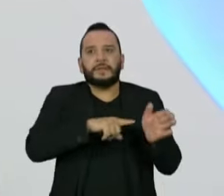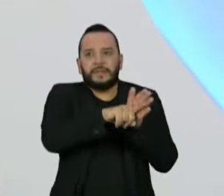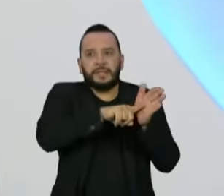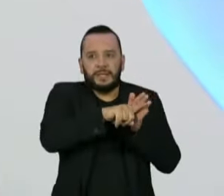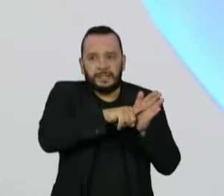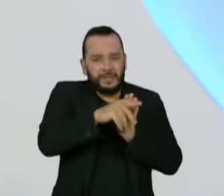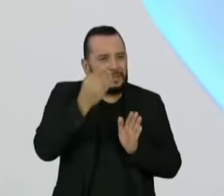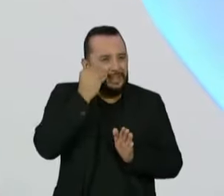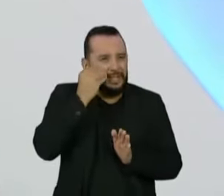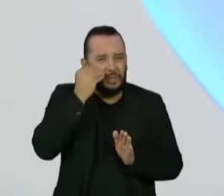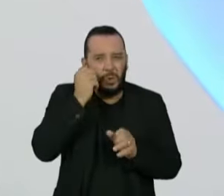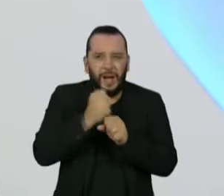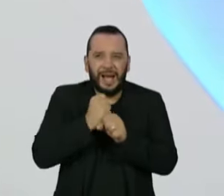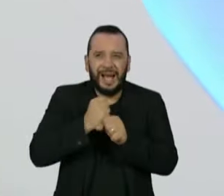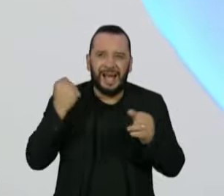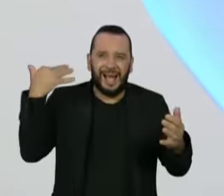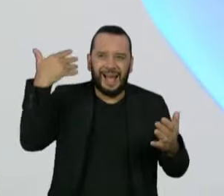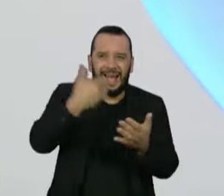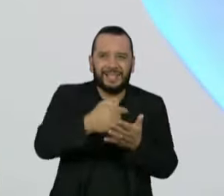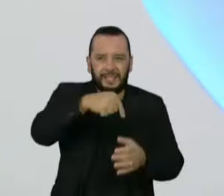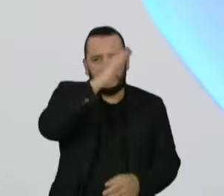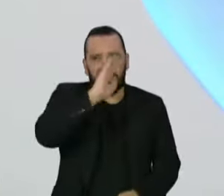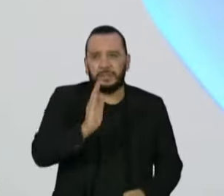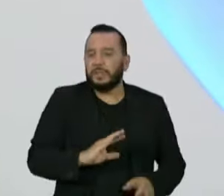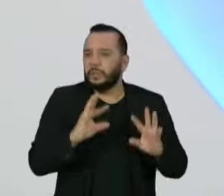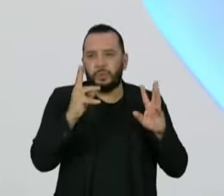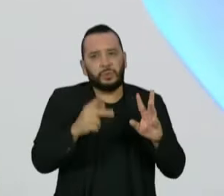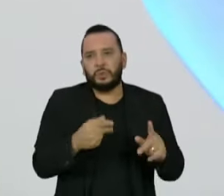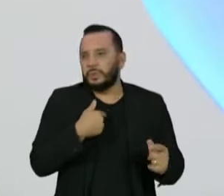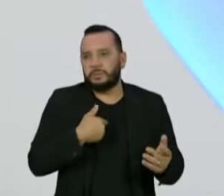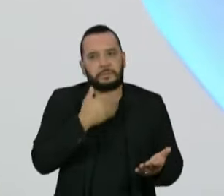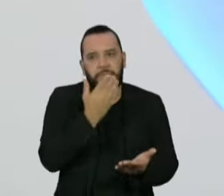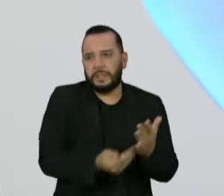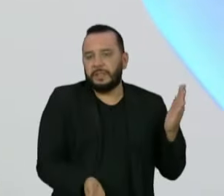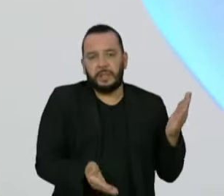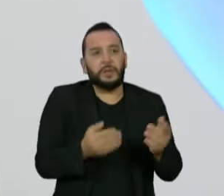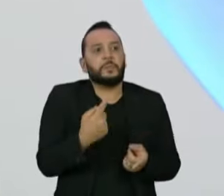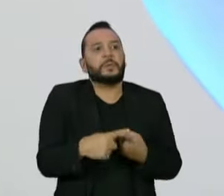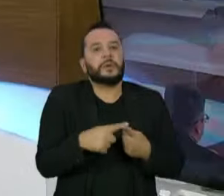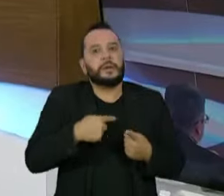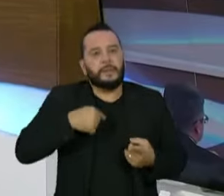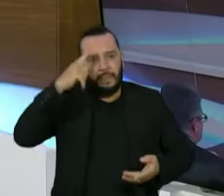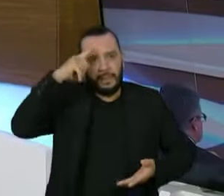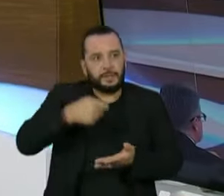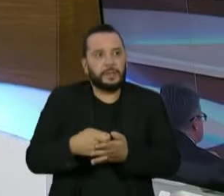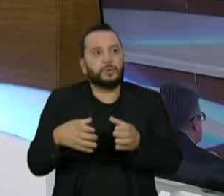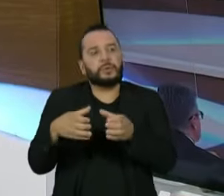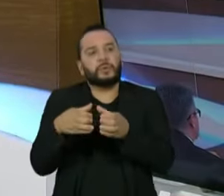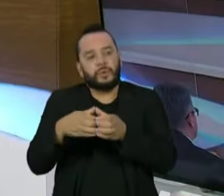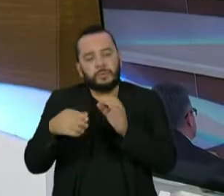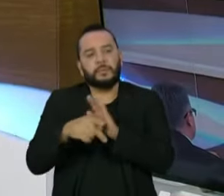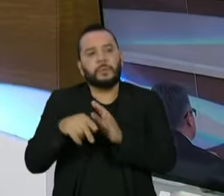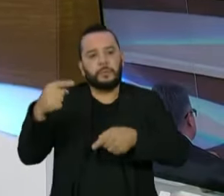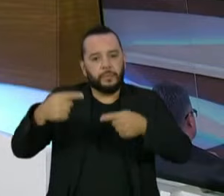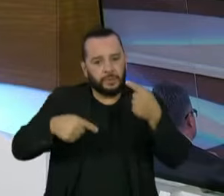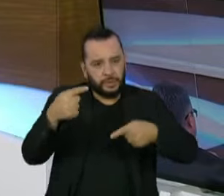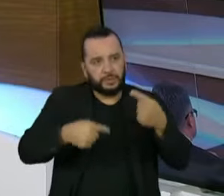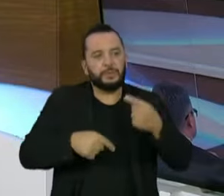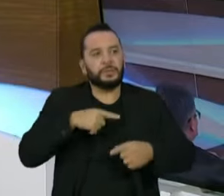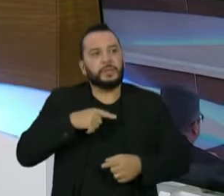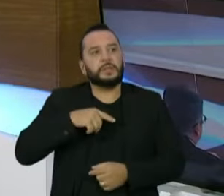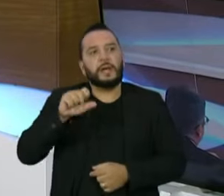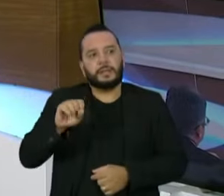no Brasil e todas elas morreram na praia, enterradas em decisões de colegiados políticos, no STJ ou no Supremo.